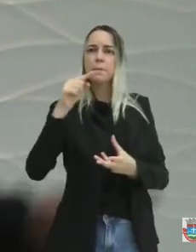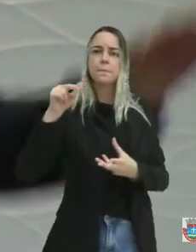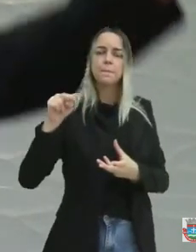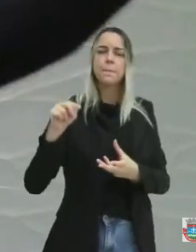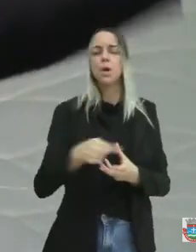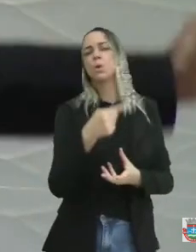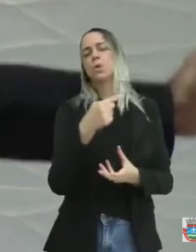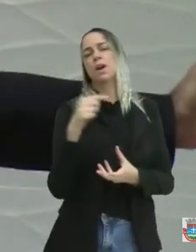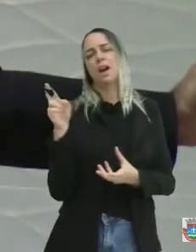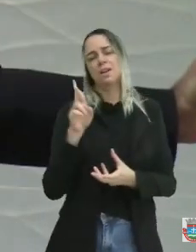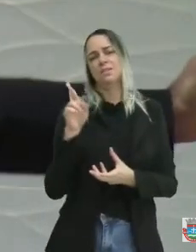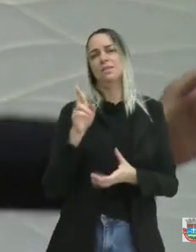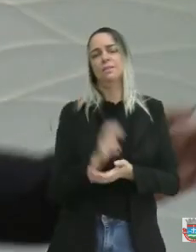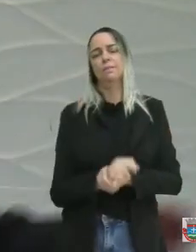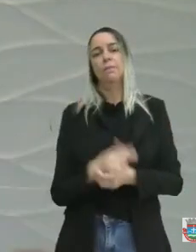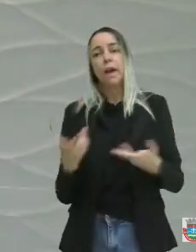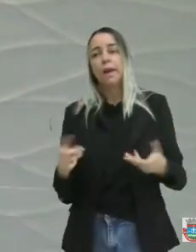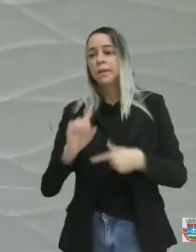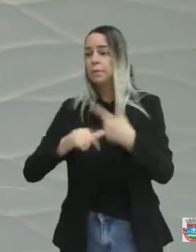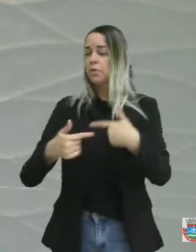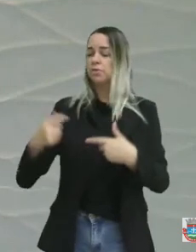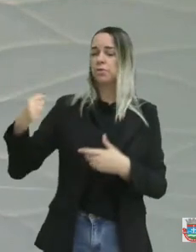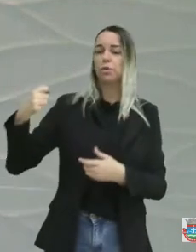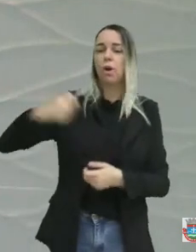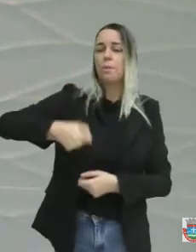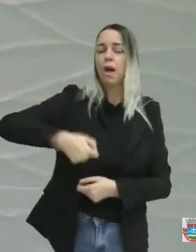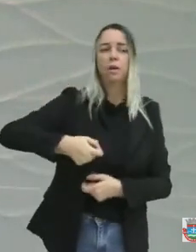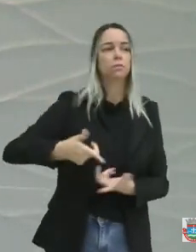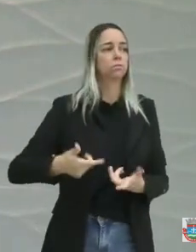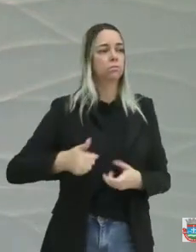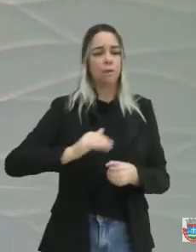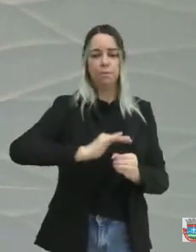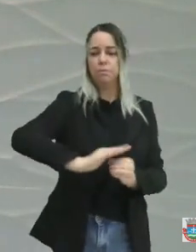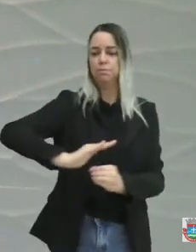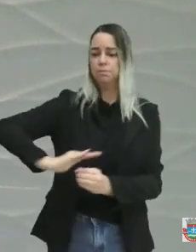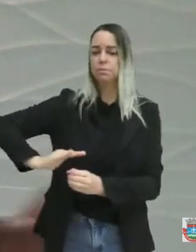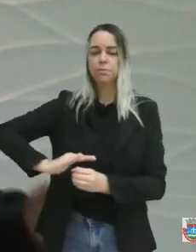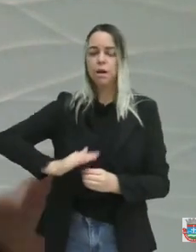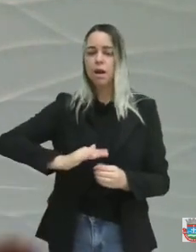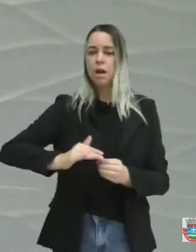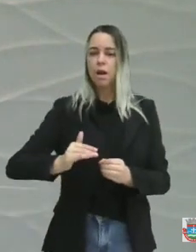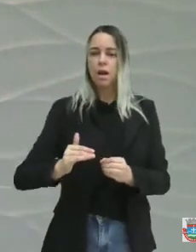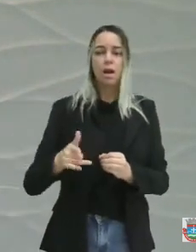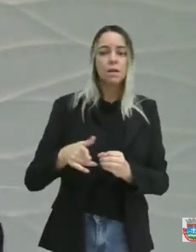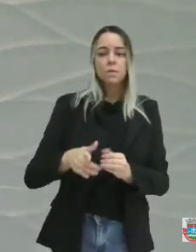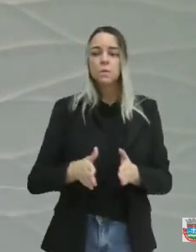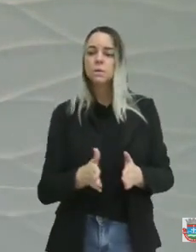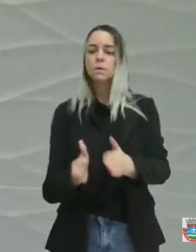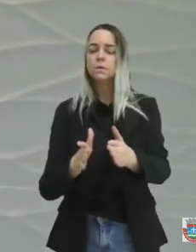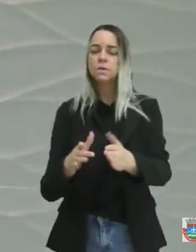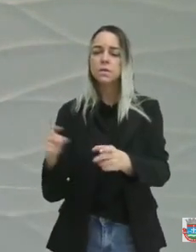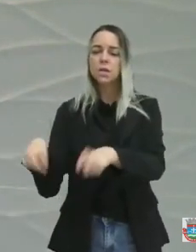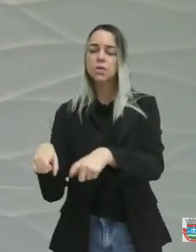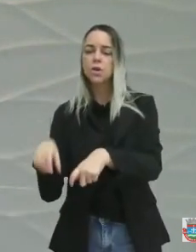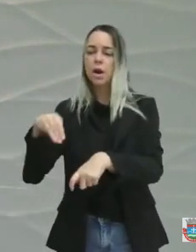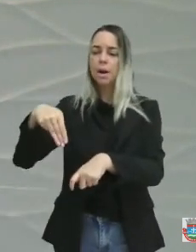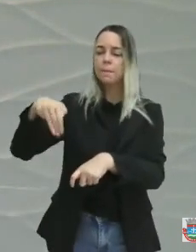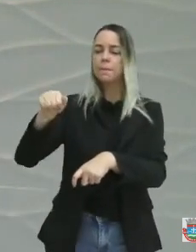aí vem cobrar, tapar buraco daqui a Maniçoba, na de Belo Jardim, na gestão passada a prefeita fazia isso.